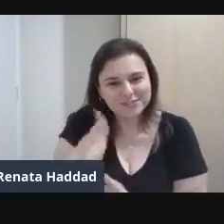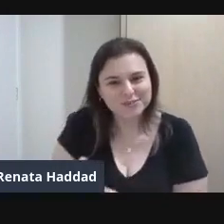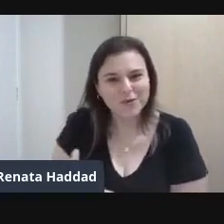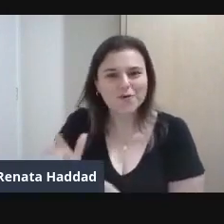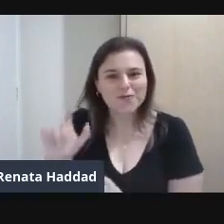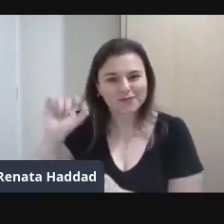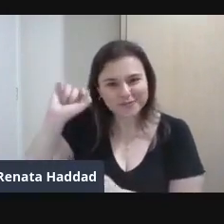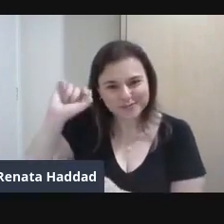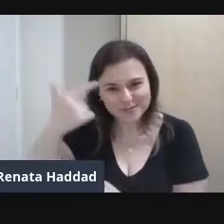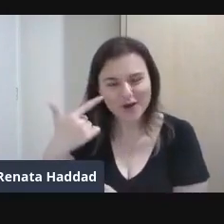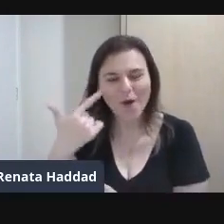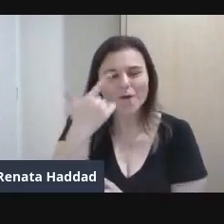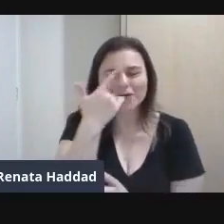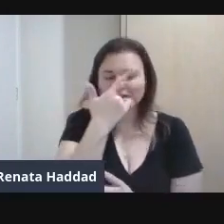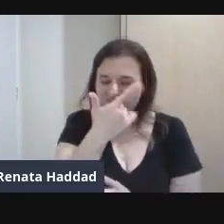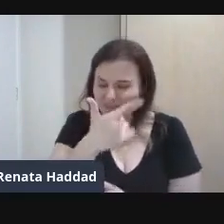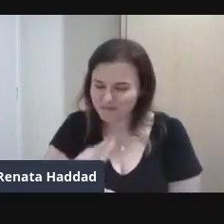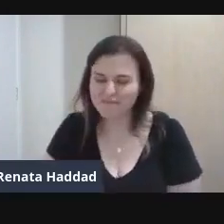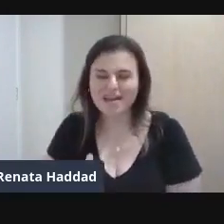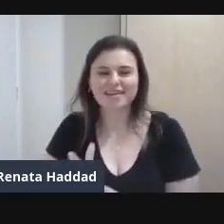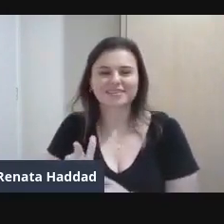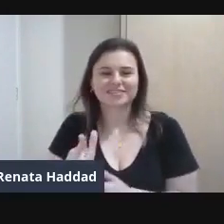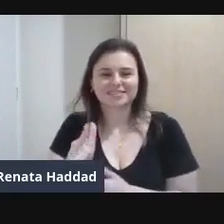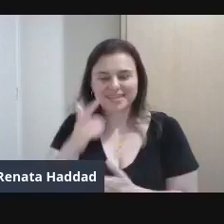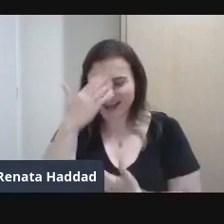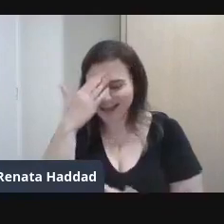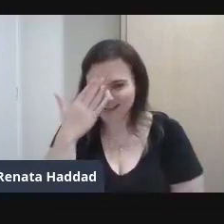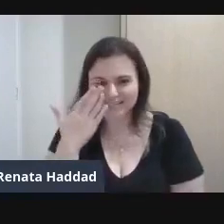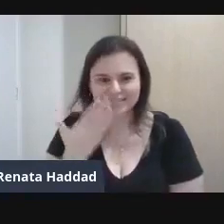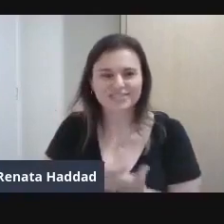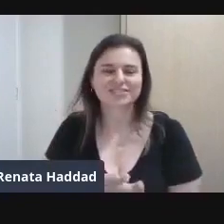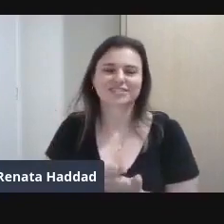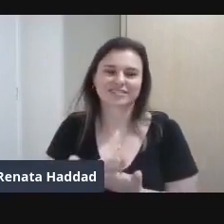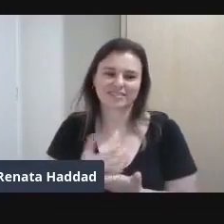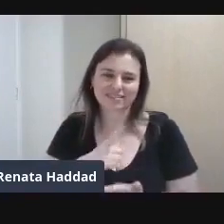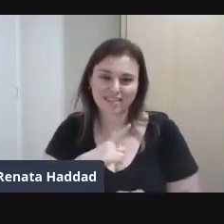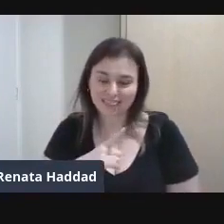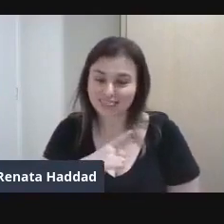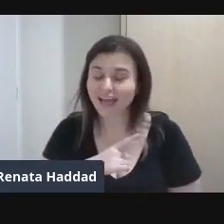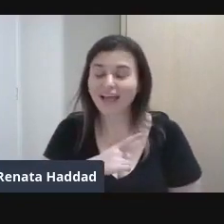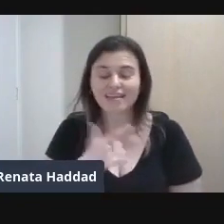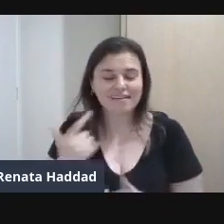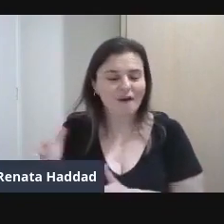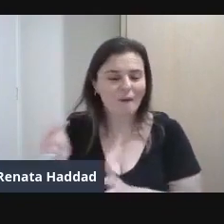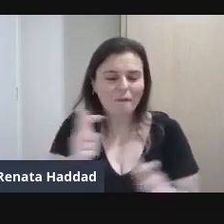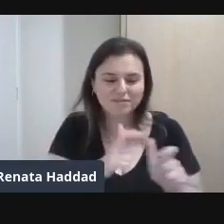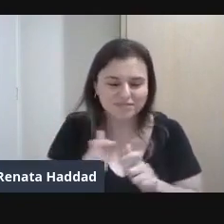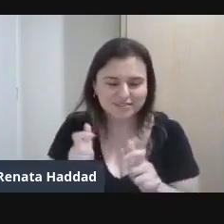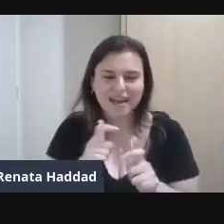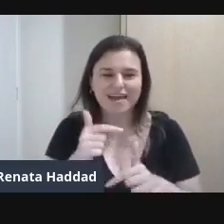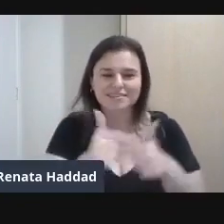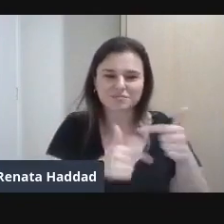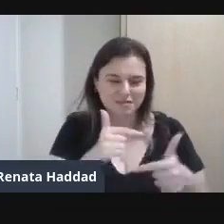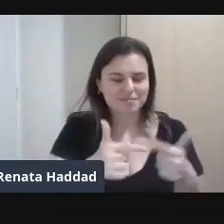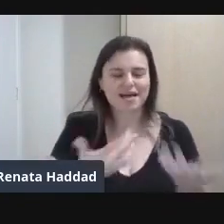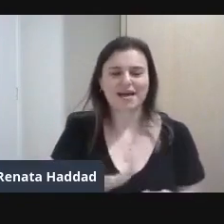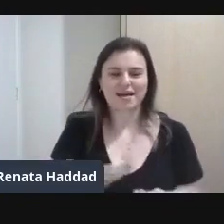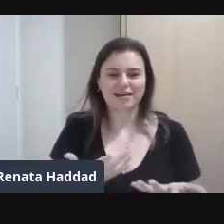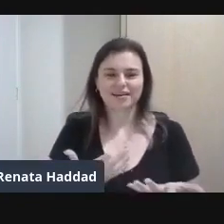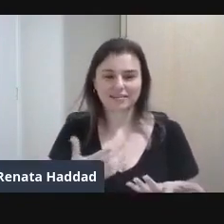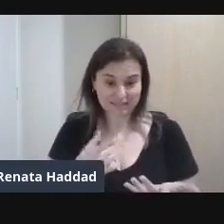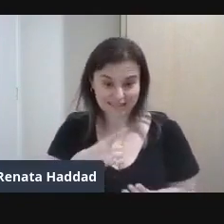Acredite Recomece Desmanche Existem outros lugares Pra você trabalhar Existem outros